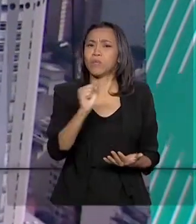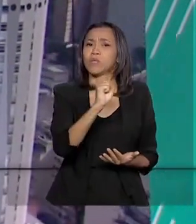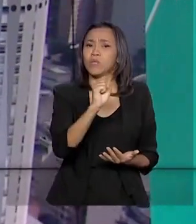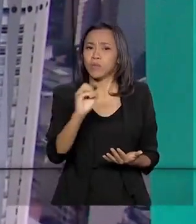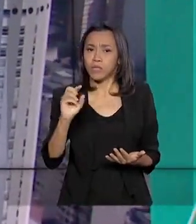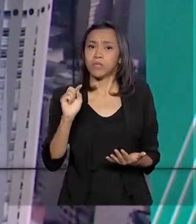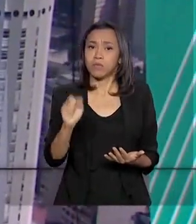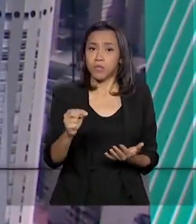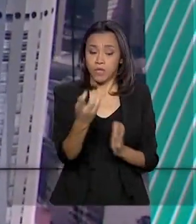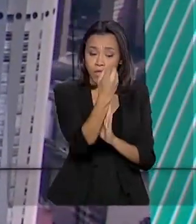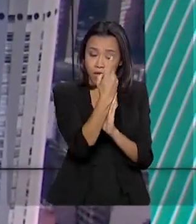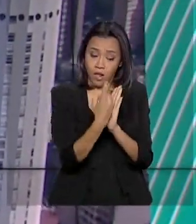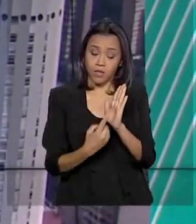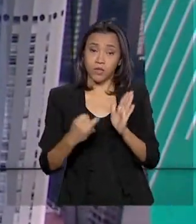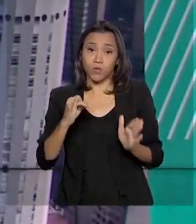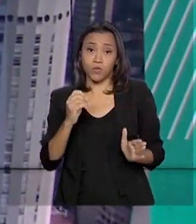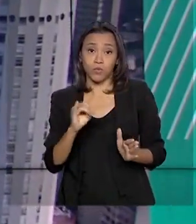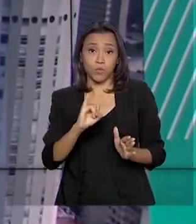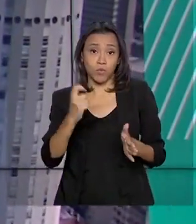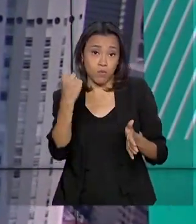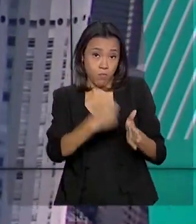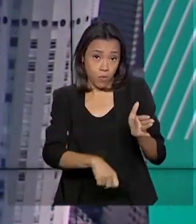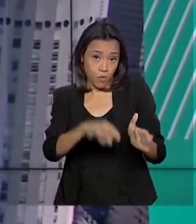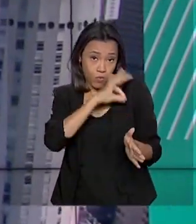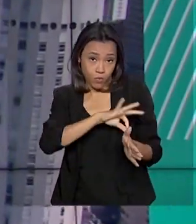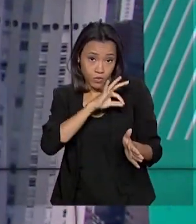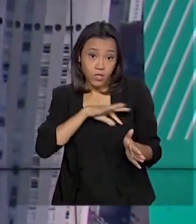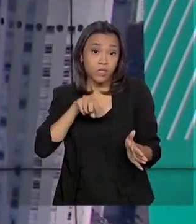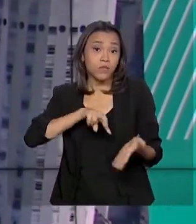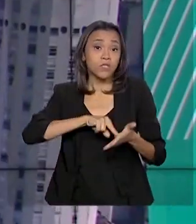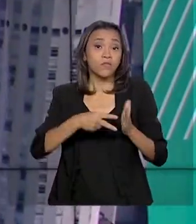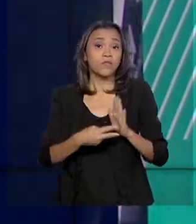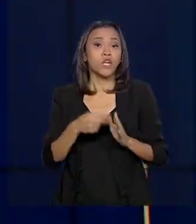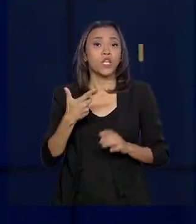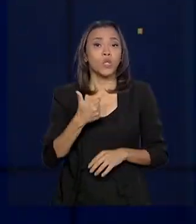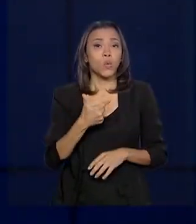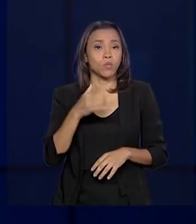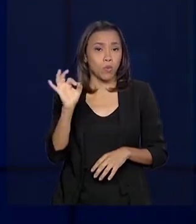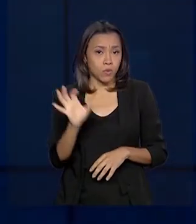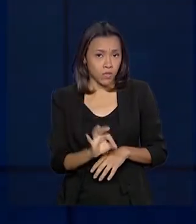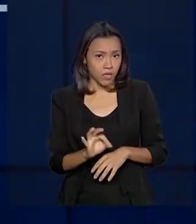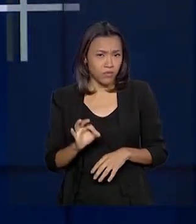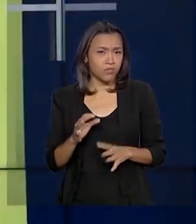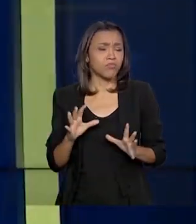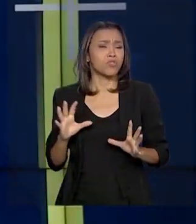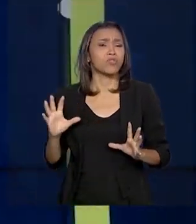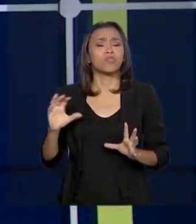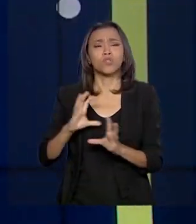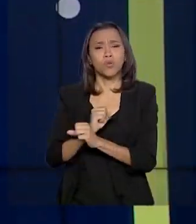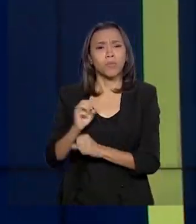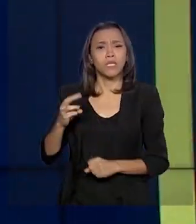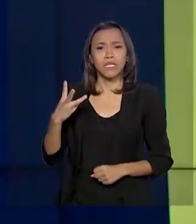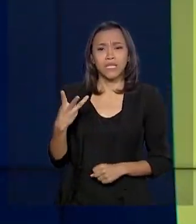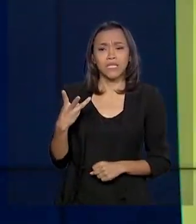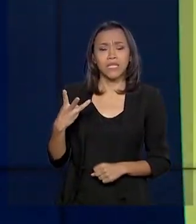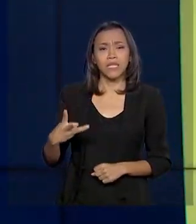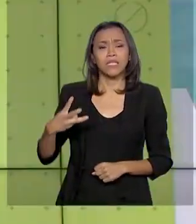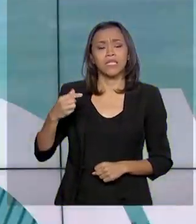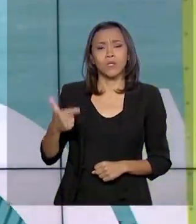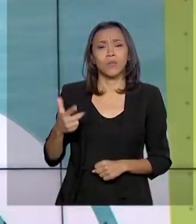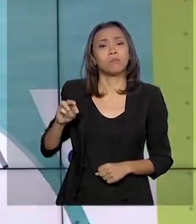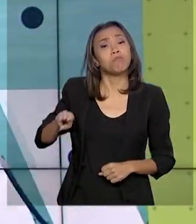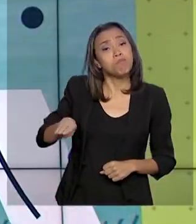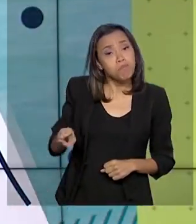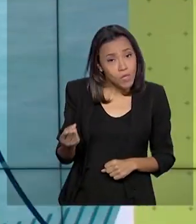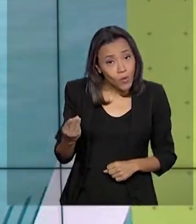Imposto de Renda. Isso representa quase 12% do total de 32 milhões de declarações esperadas para este